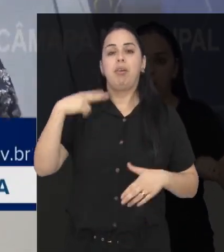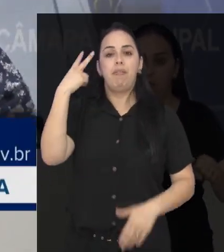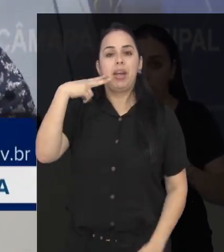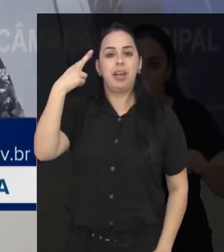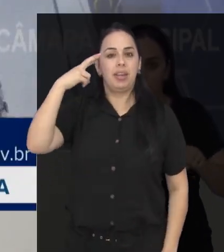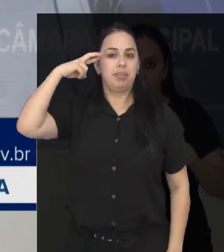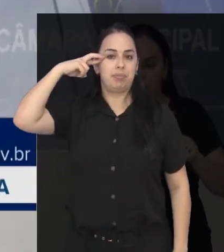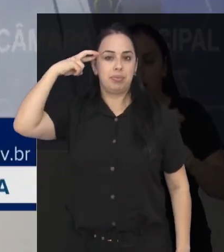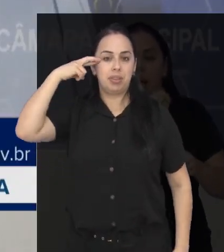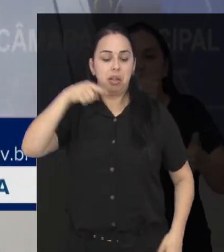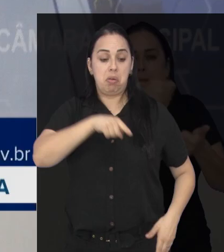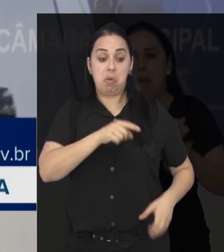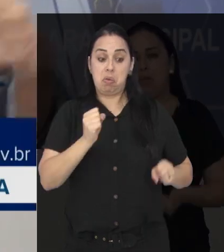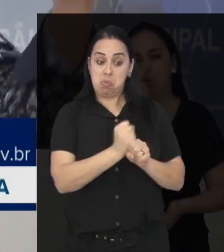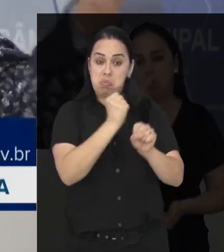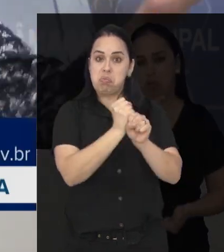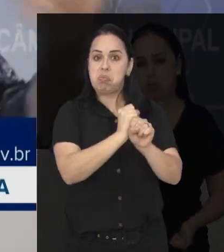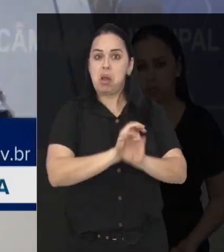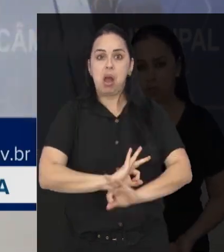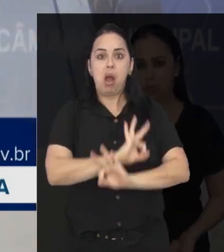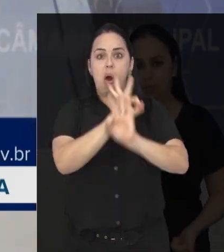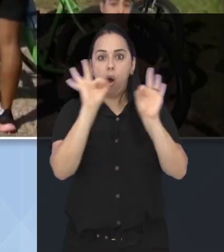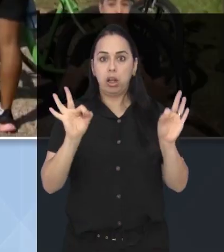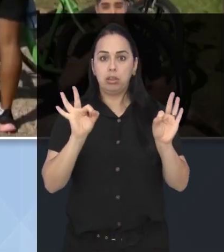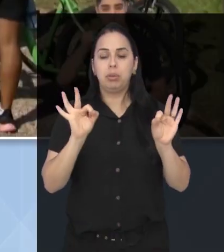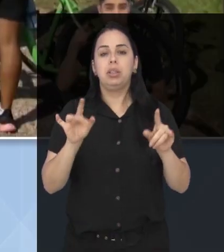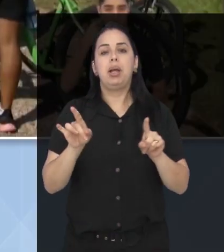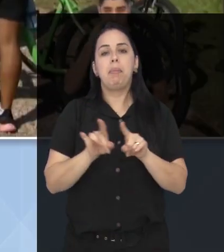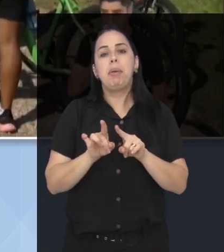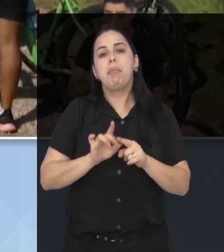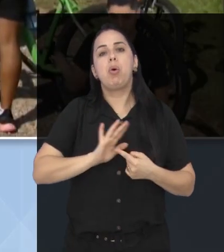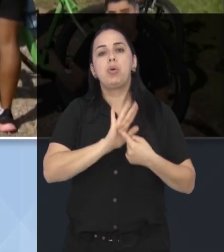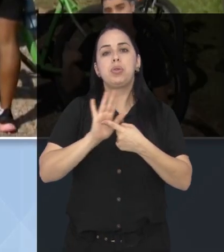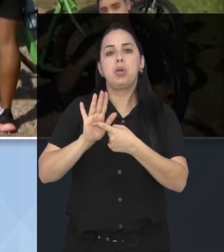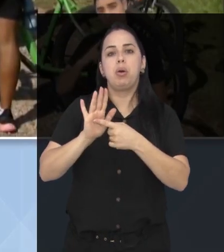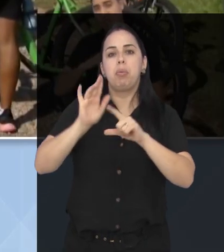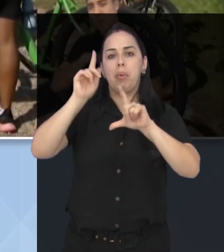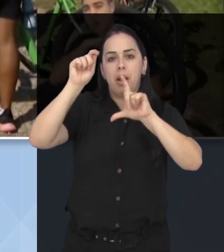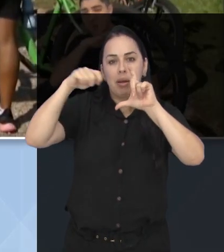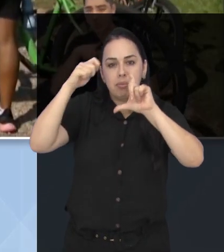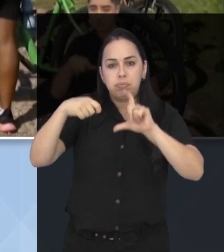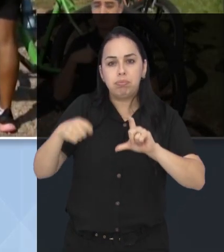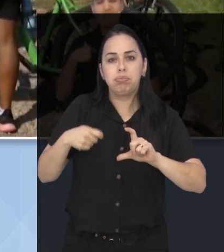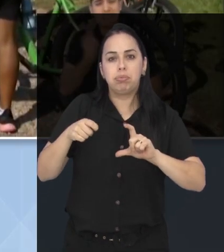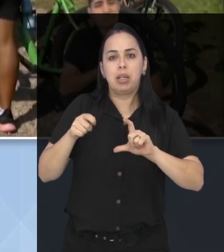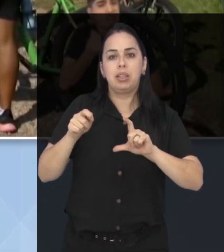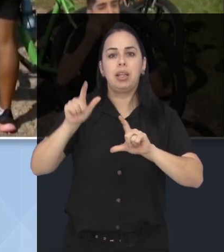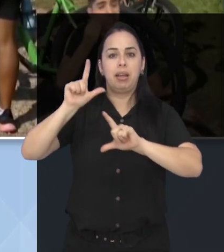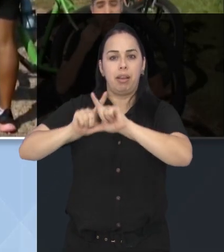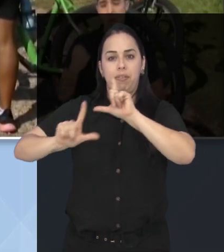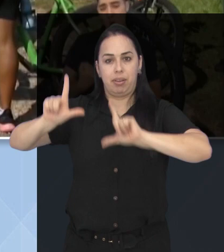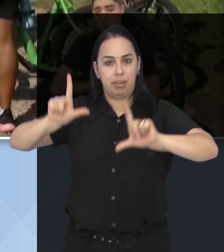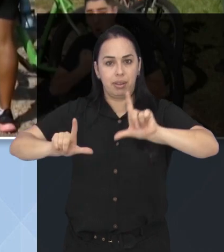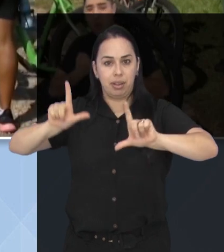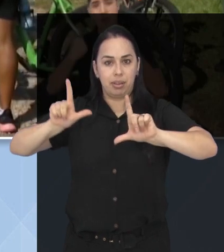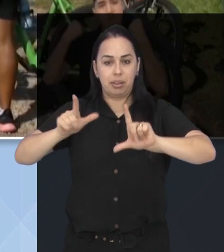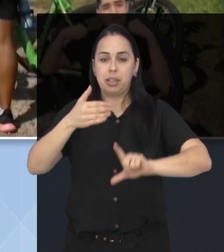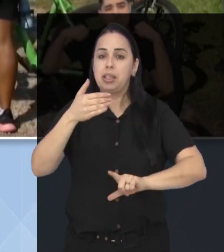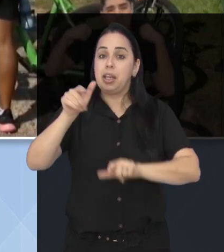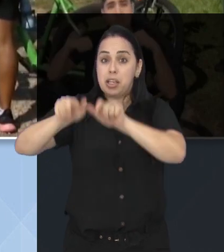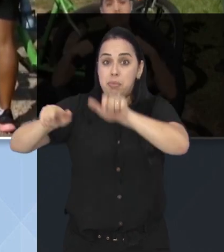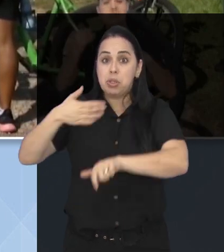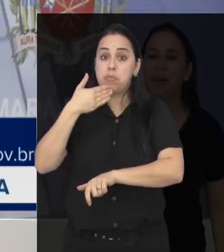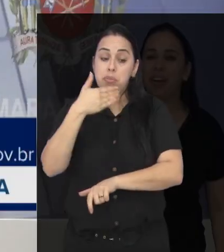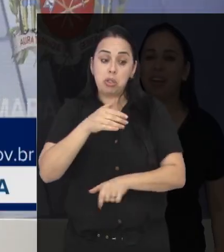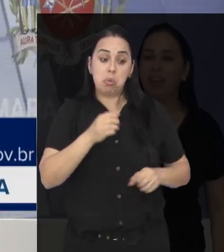Rogério da Cazem. Ele destacou a importância da obra e exibiu uma reportagem da TV Câmara na qual moradores pediam a construção